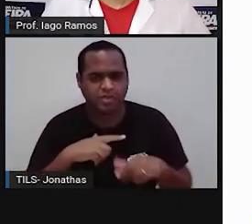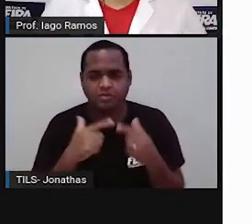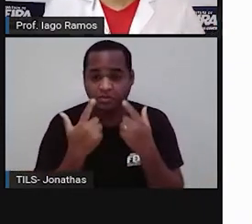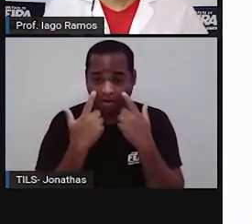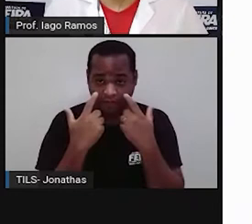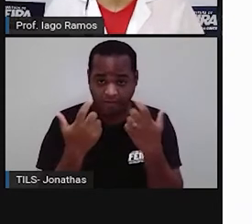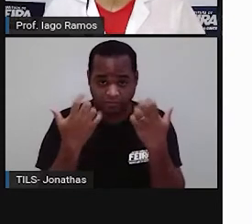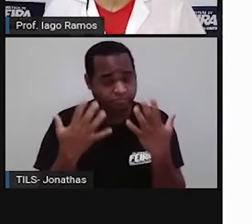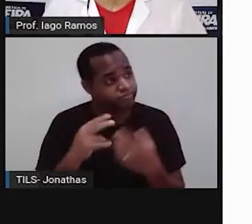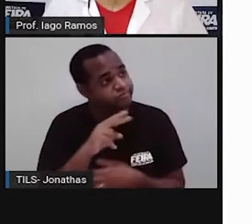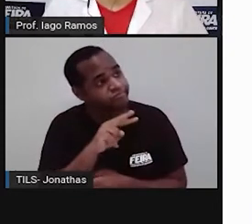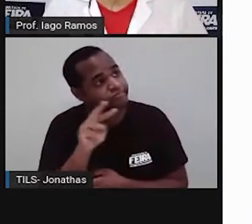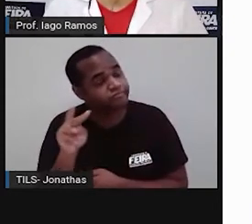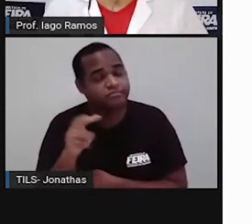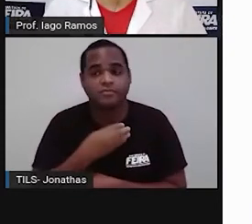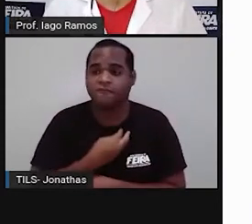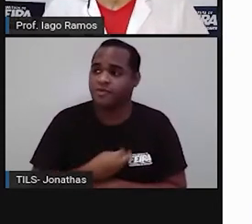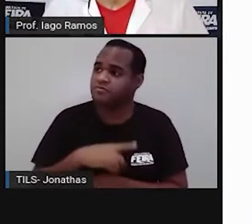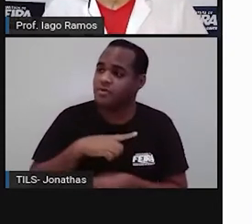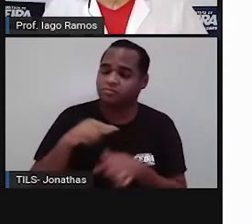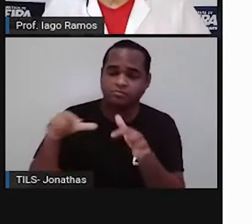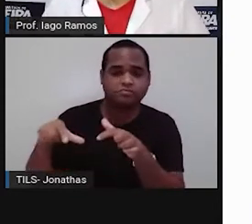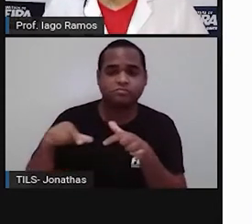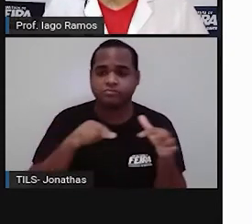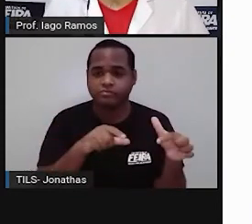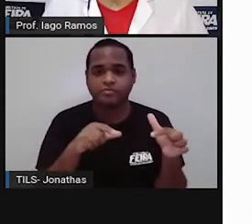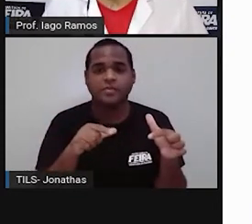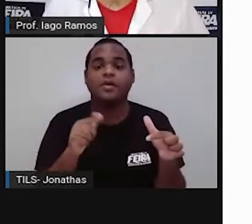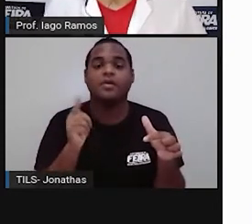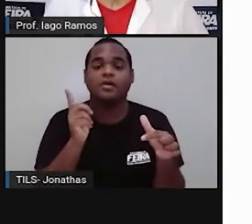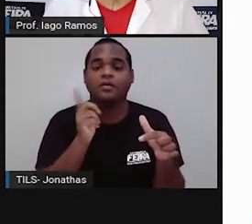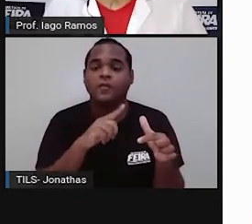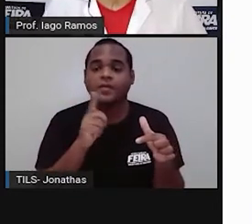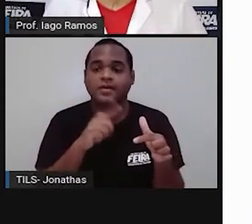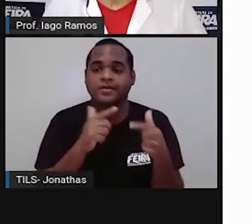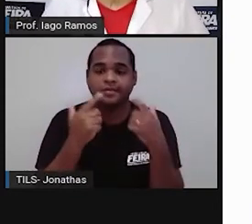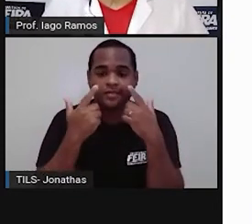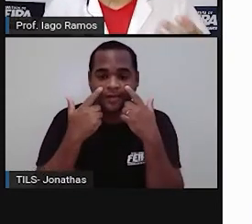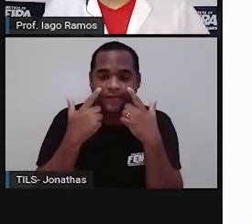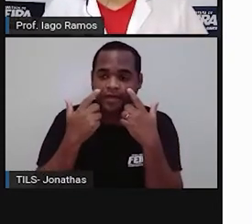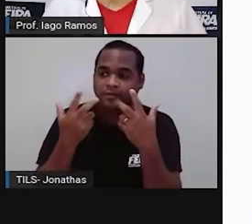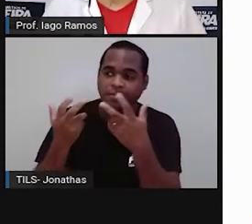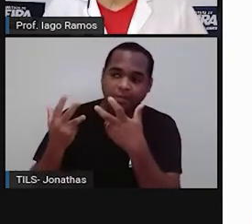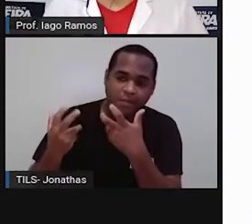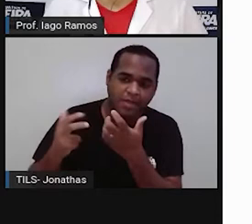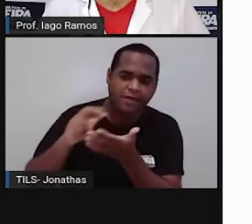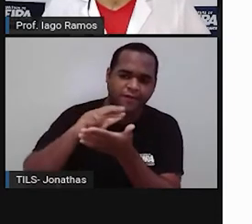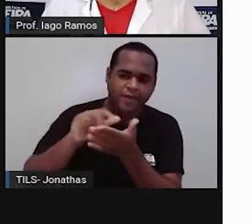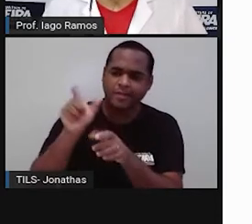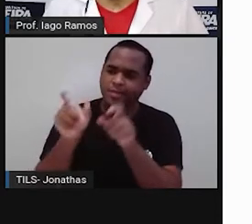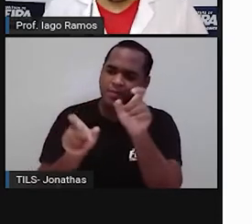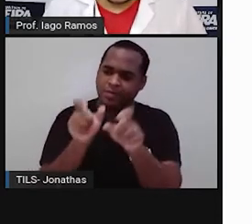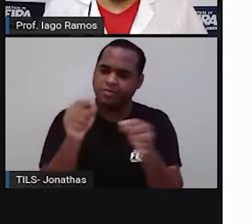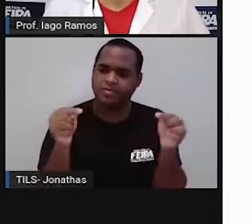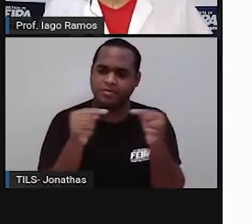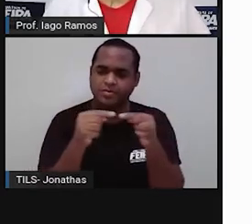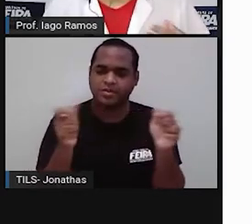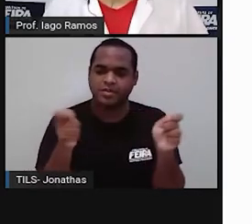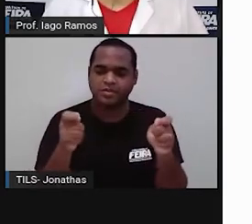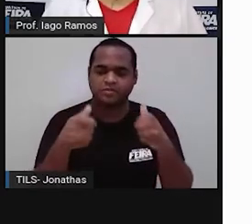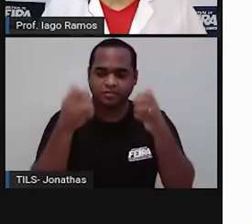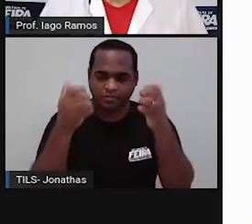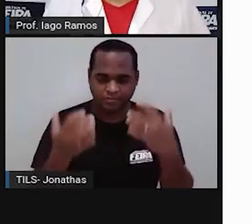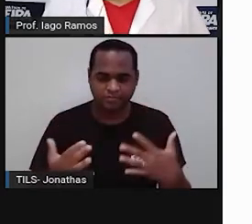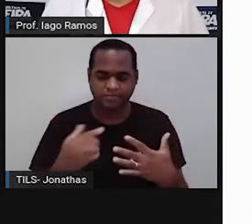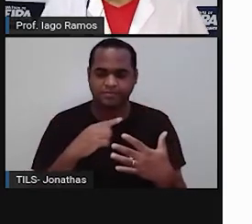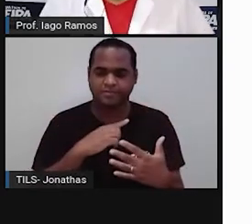aqui em volta do espaço onde eu tô, eu consigo ver, né? Objetos, elementos, coisas que